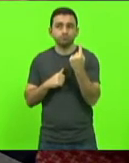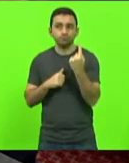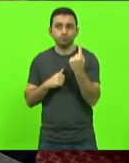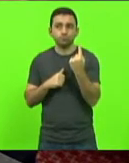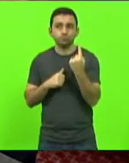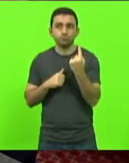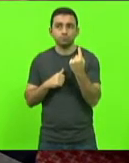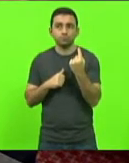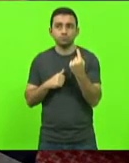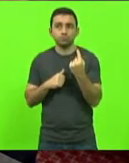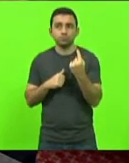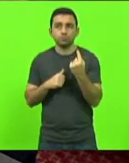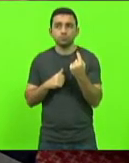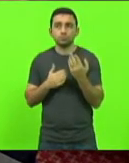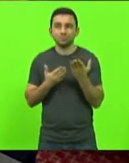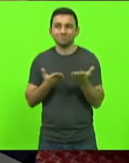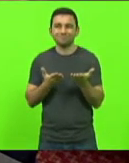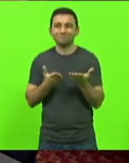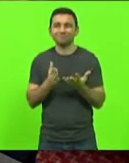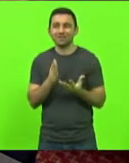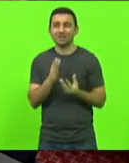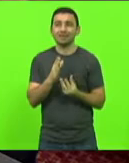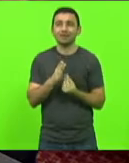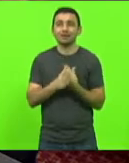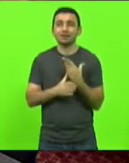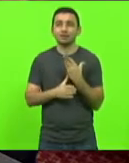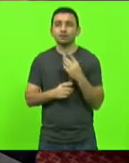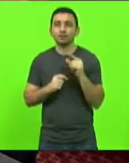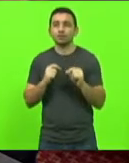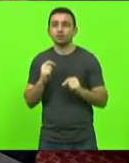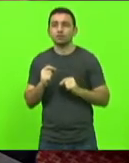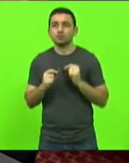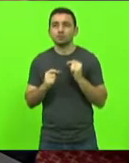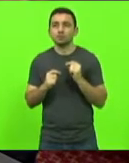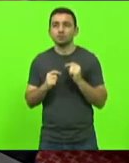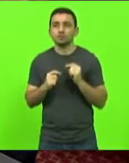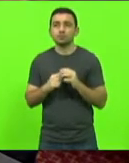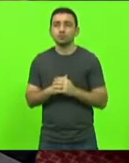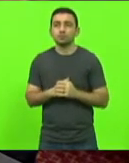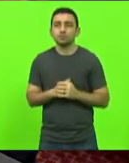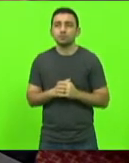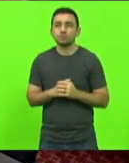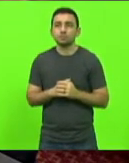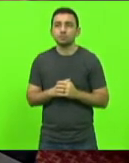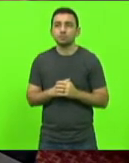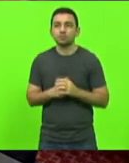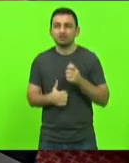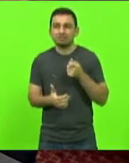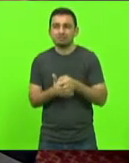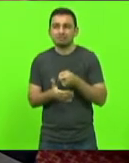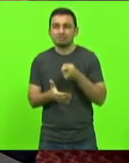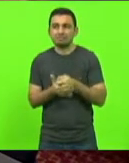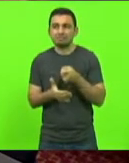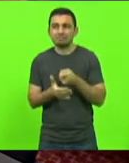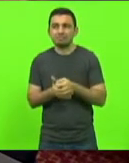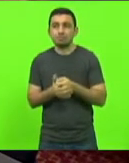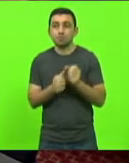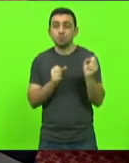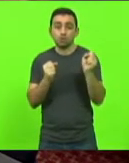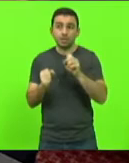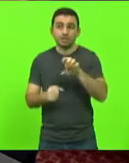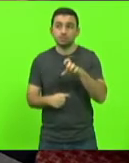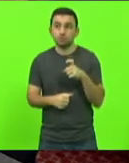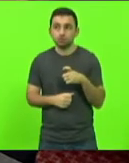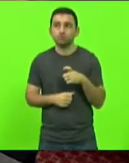que cria obrigações ao Poder Executivo